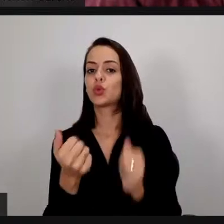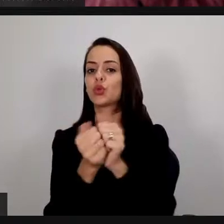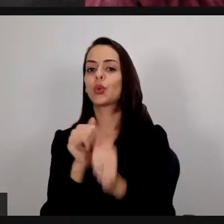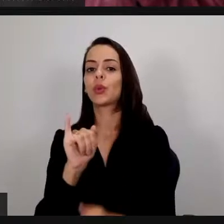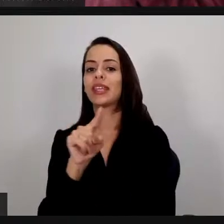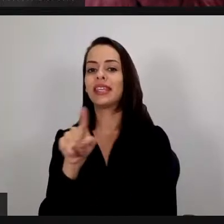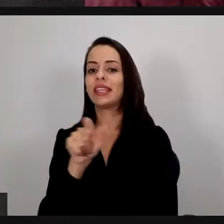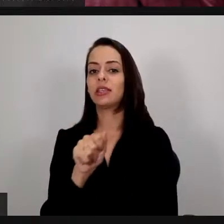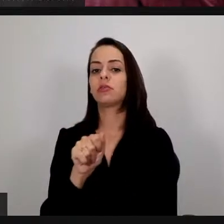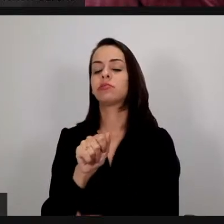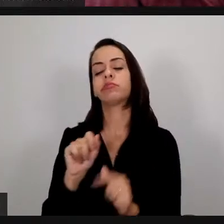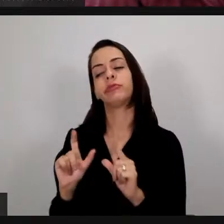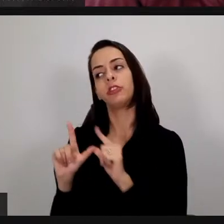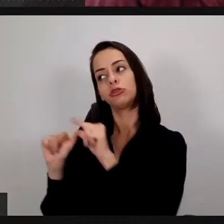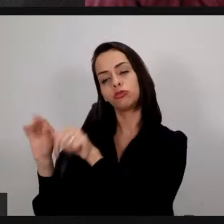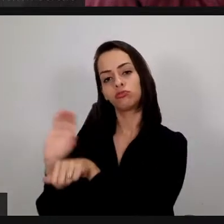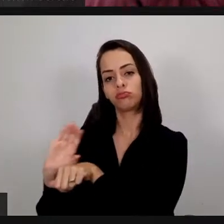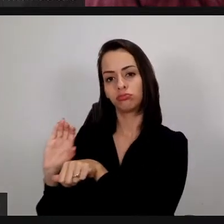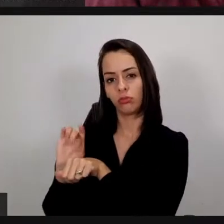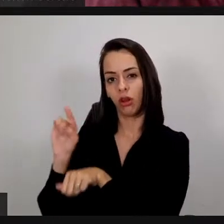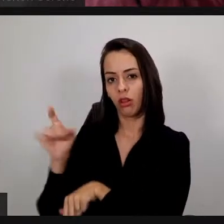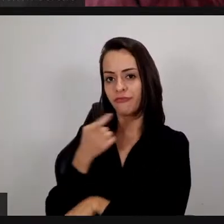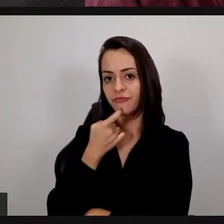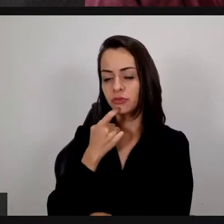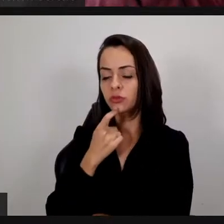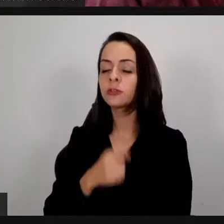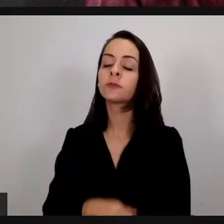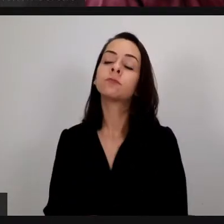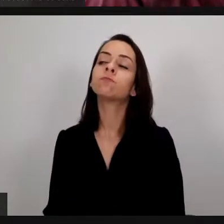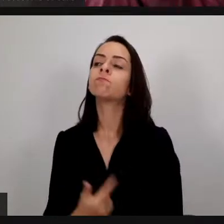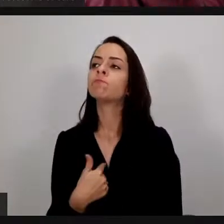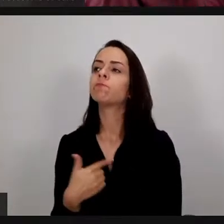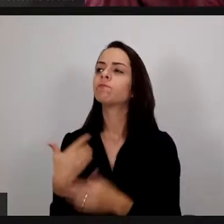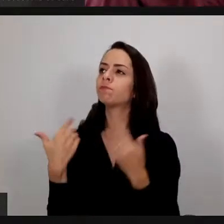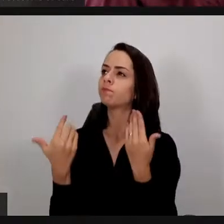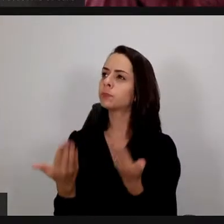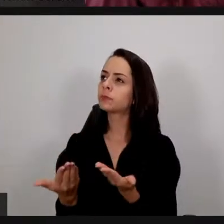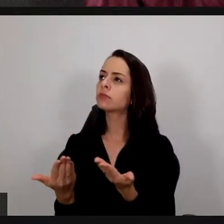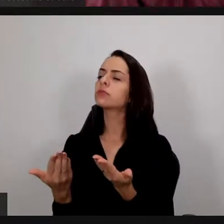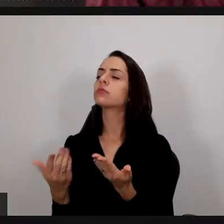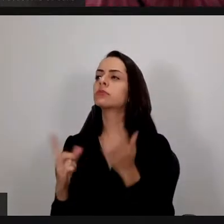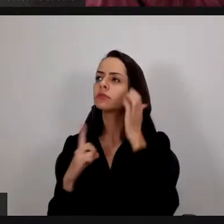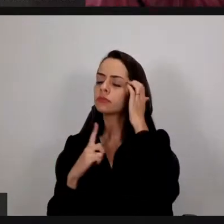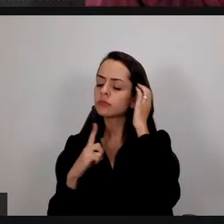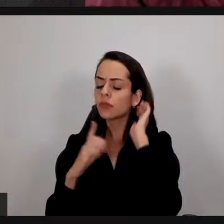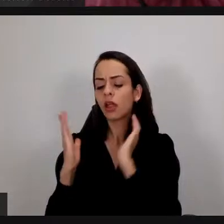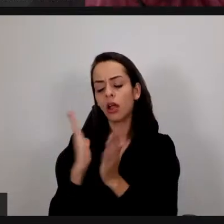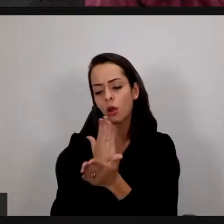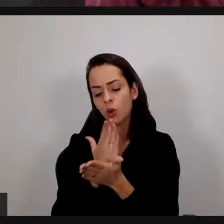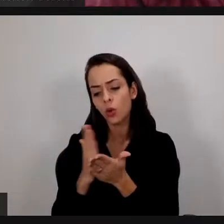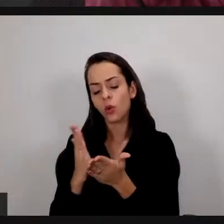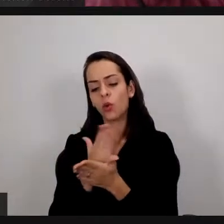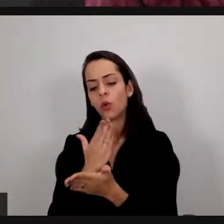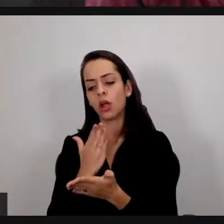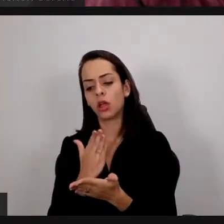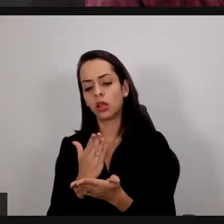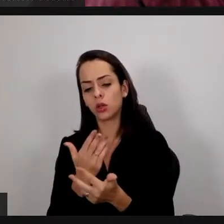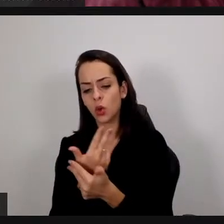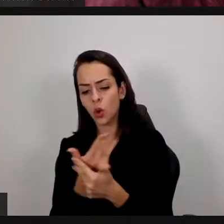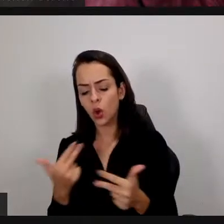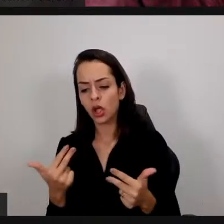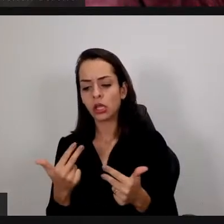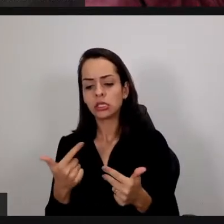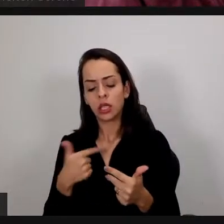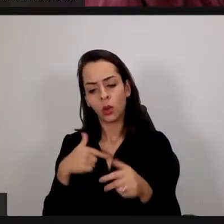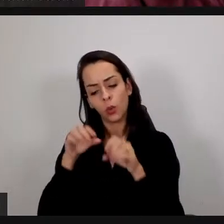fazia tinham uma fundamentação muito grande por trás, eu explorava de forma muito superficial,